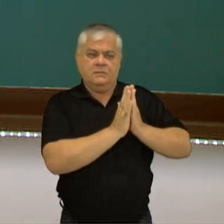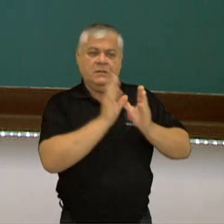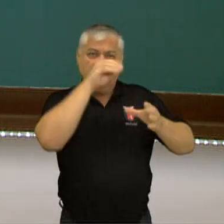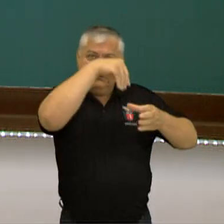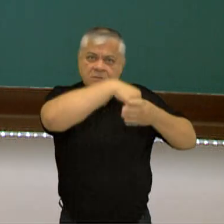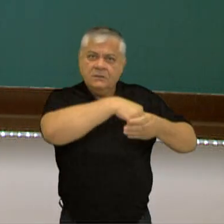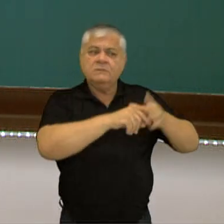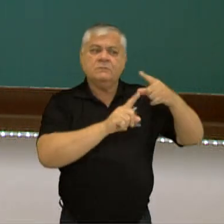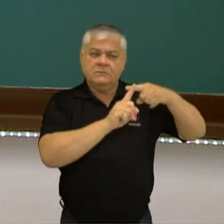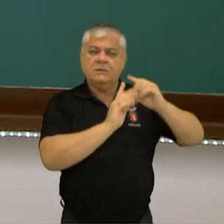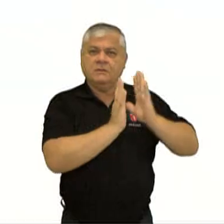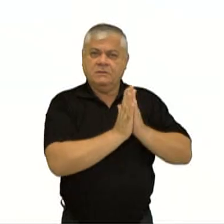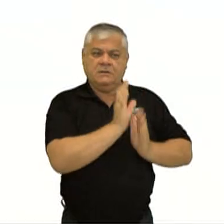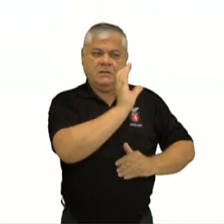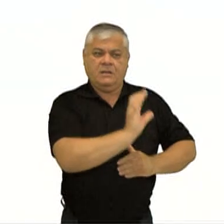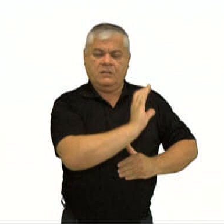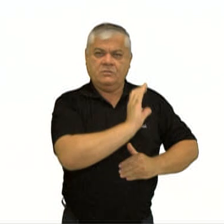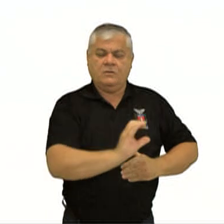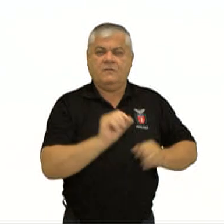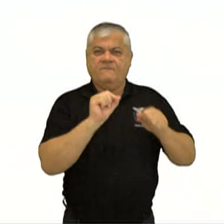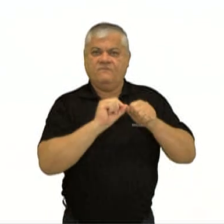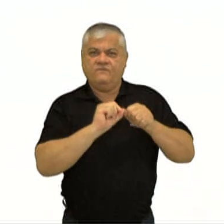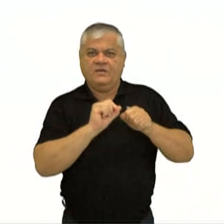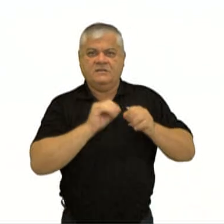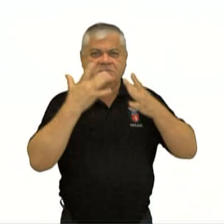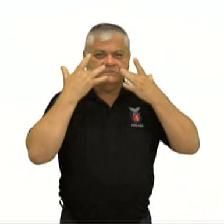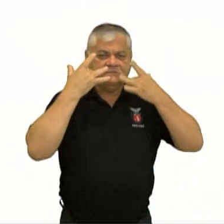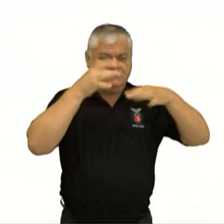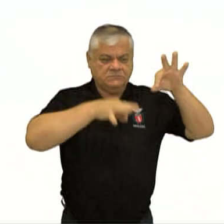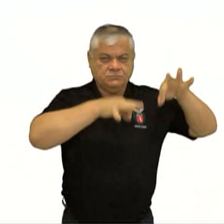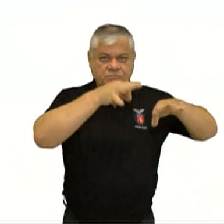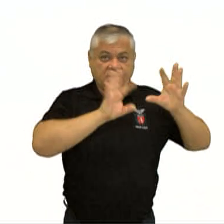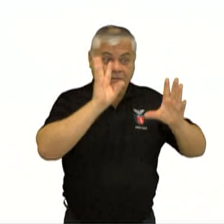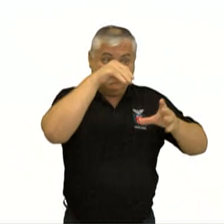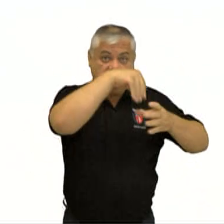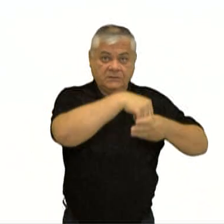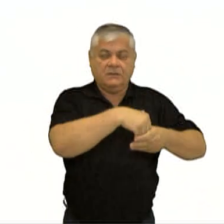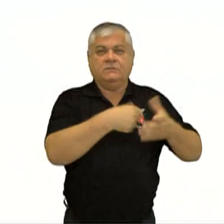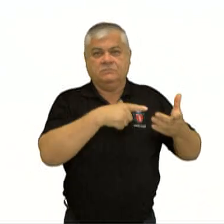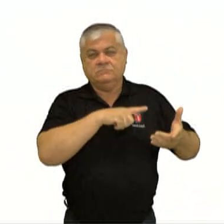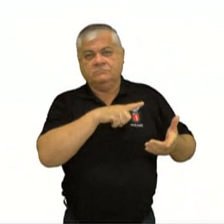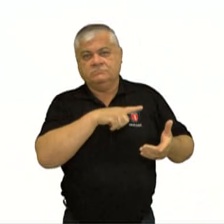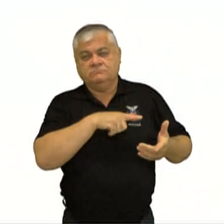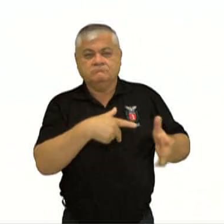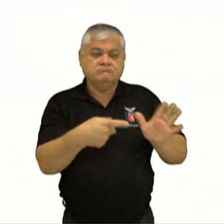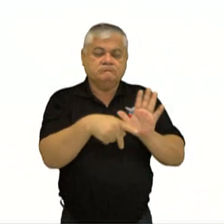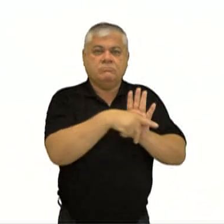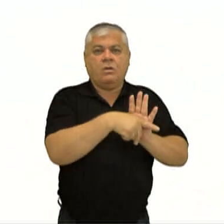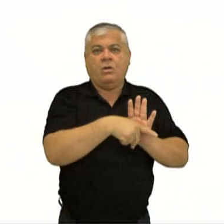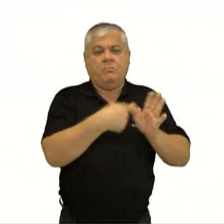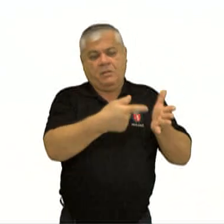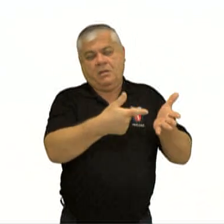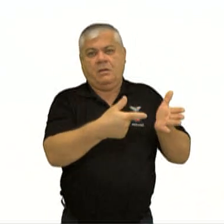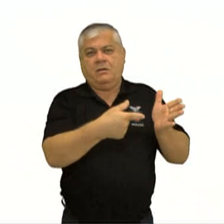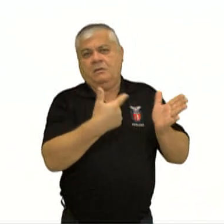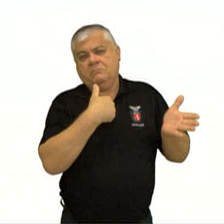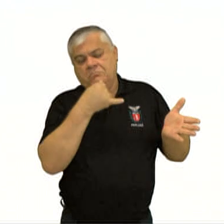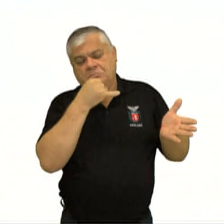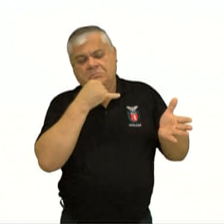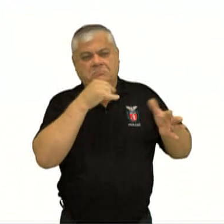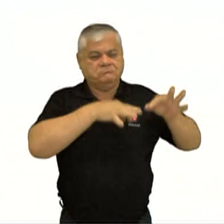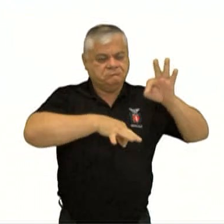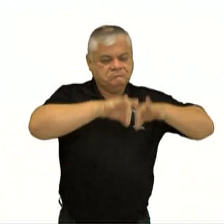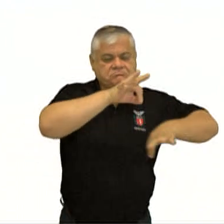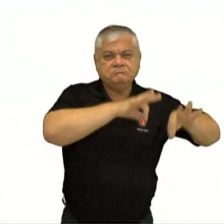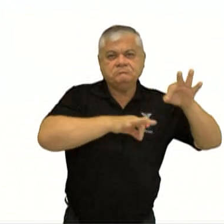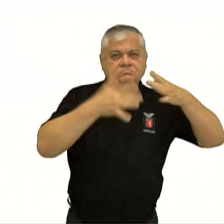dentro da igreja católica, principalmente da igreja católica, com encenações e protagonizar, encenar